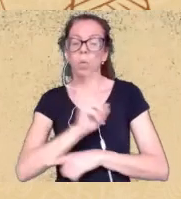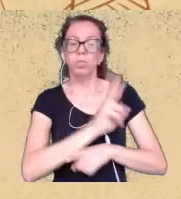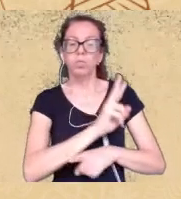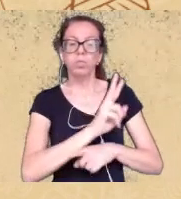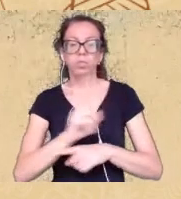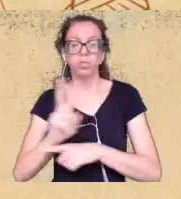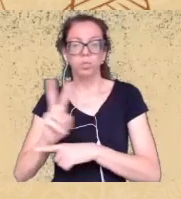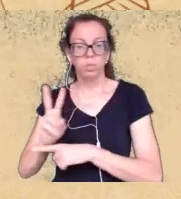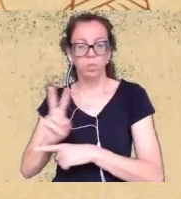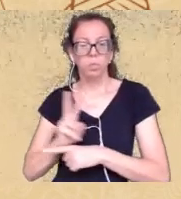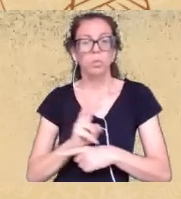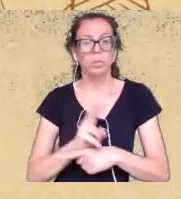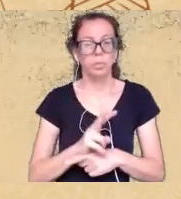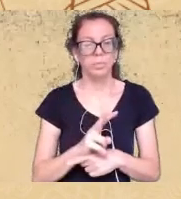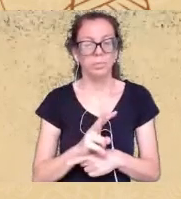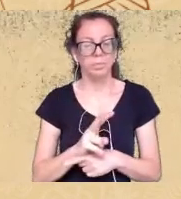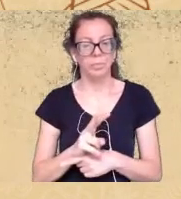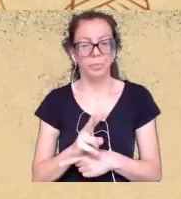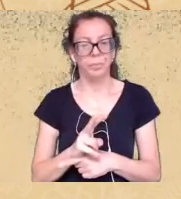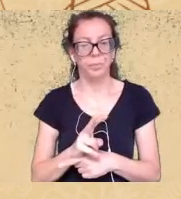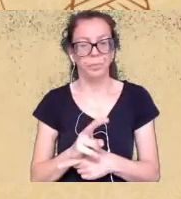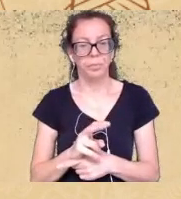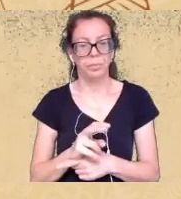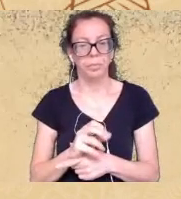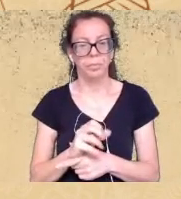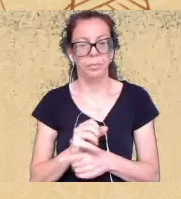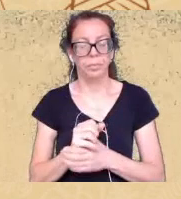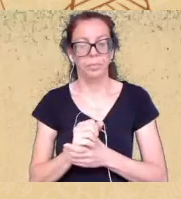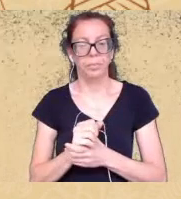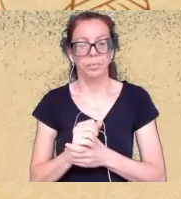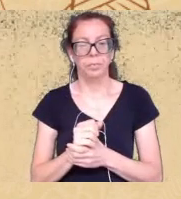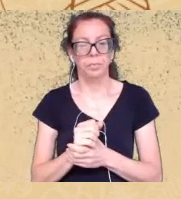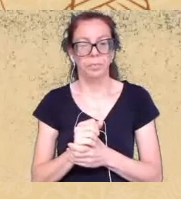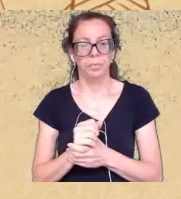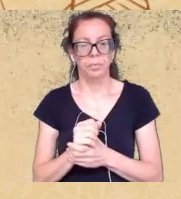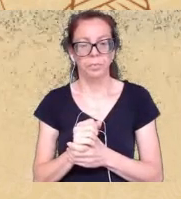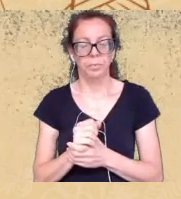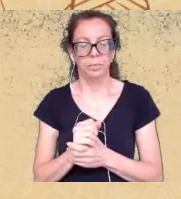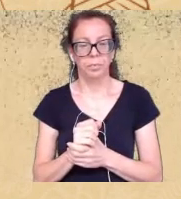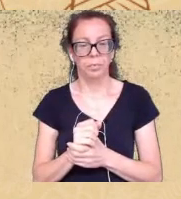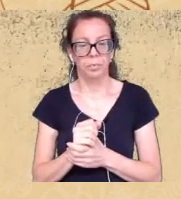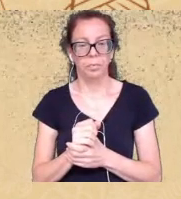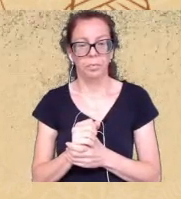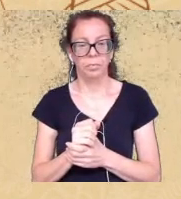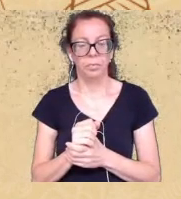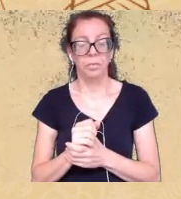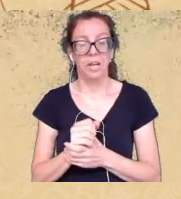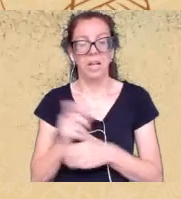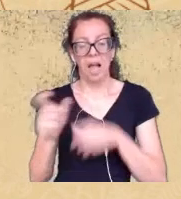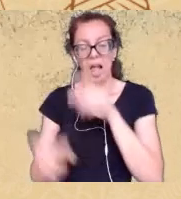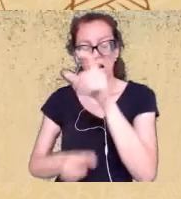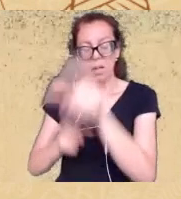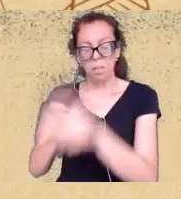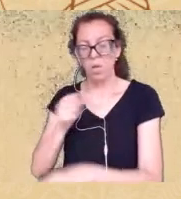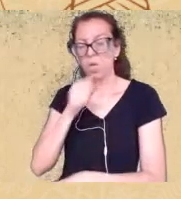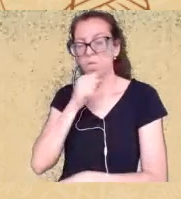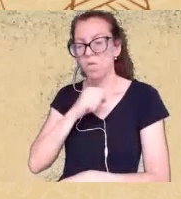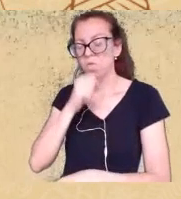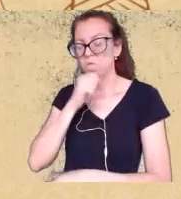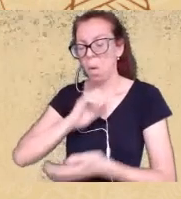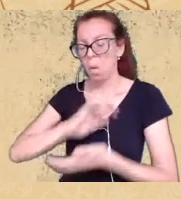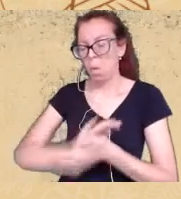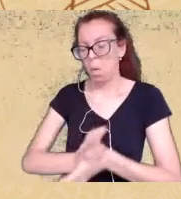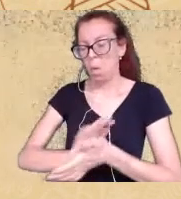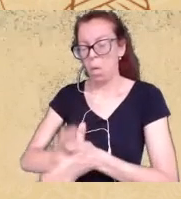sagrados o capitalismo descarta as pessoas idosas porque as pessoas idosas não tem mais a